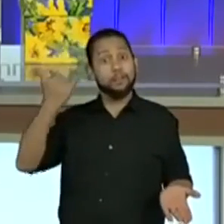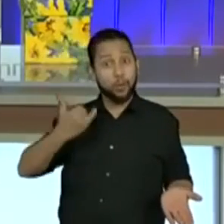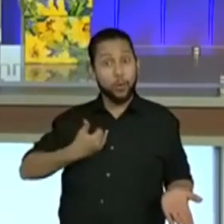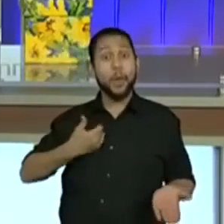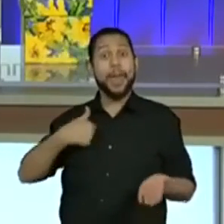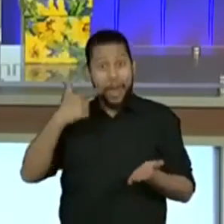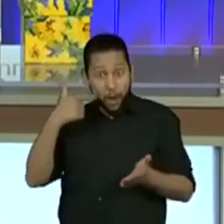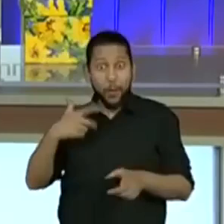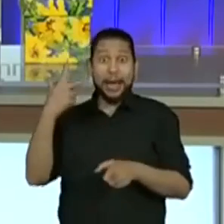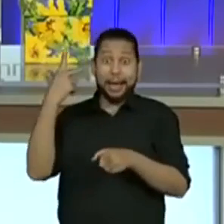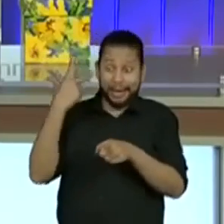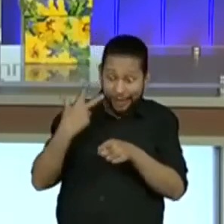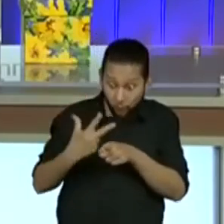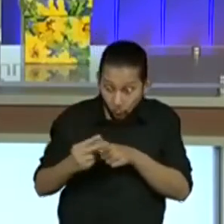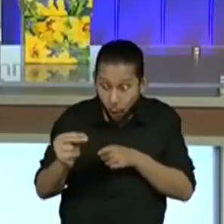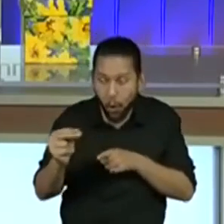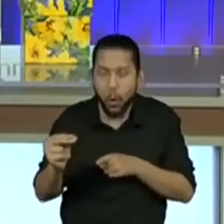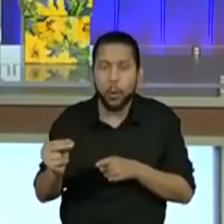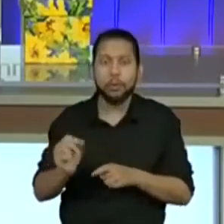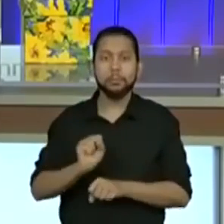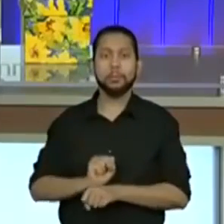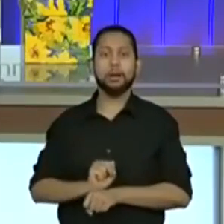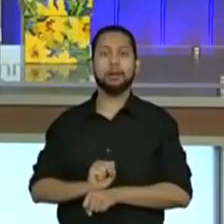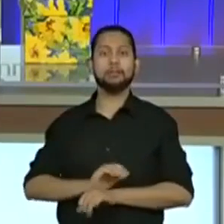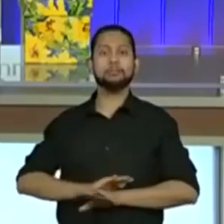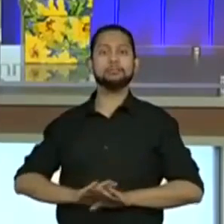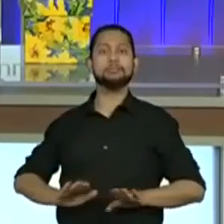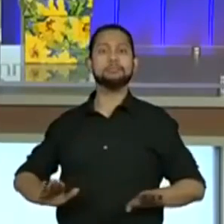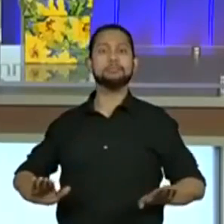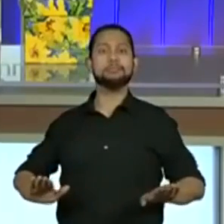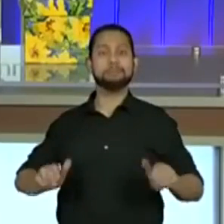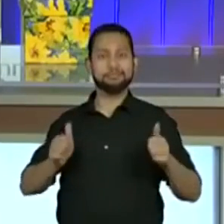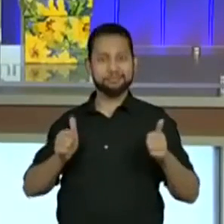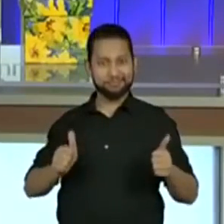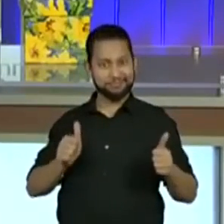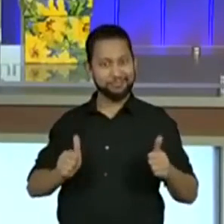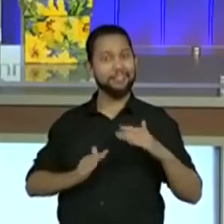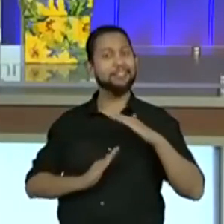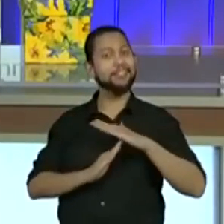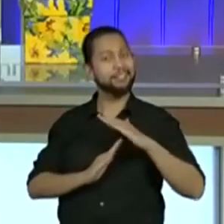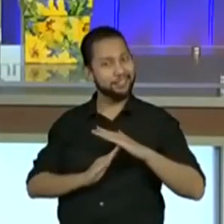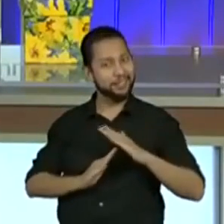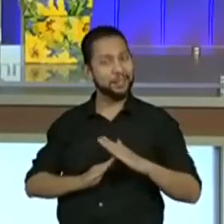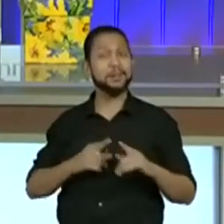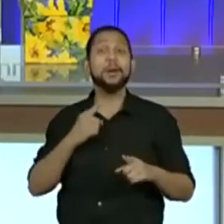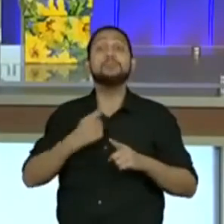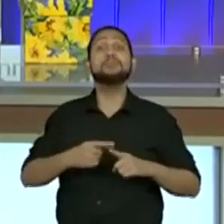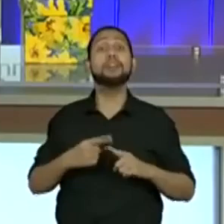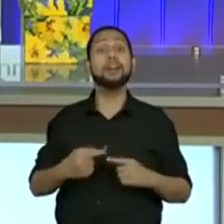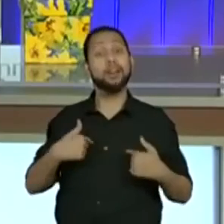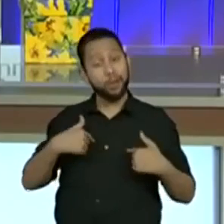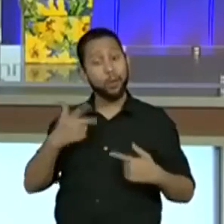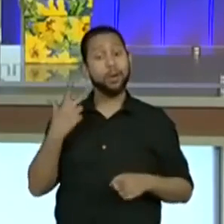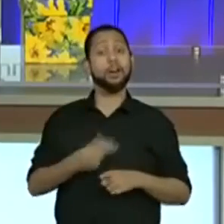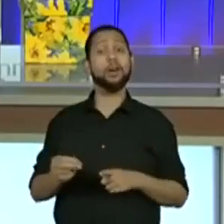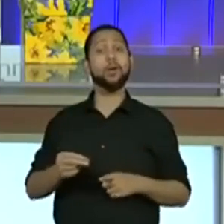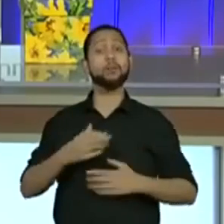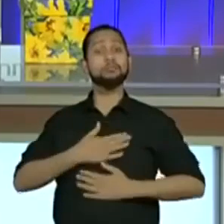parar quando estamos vencendo. Então vou parar por um tempo, tenho que garantir o quê? A minha